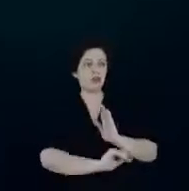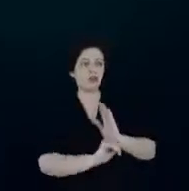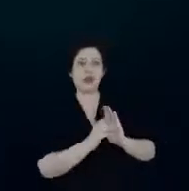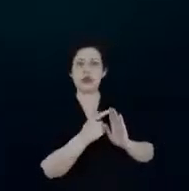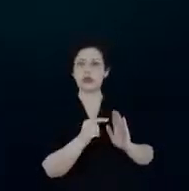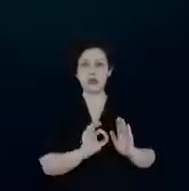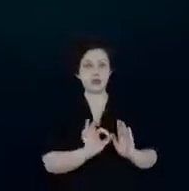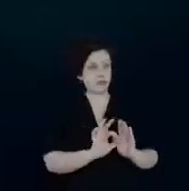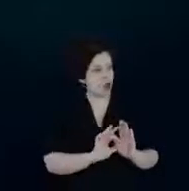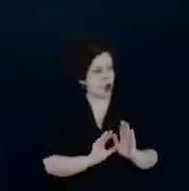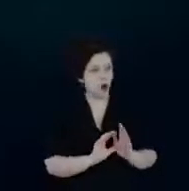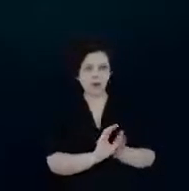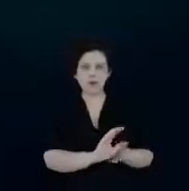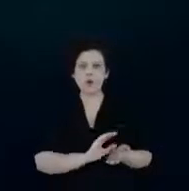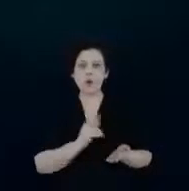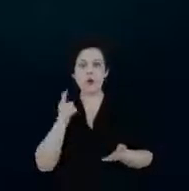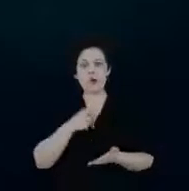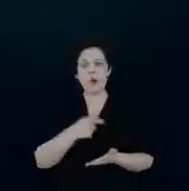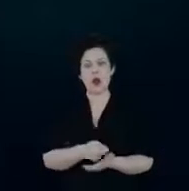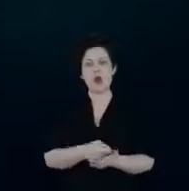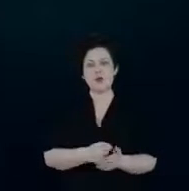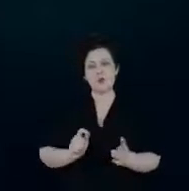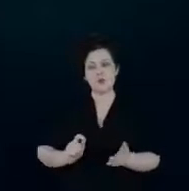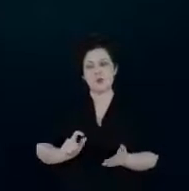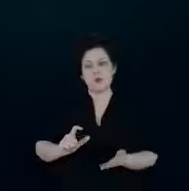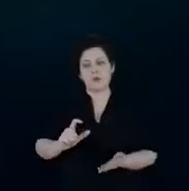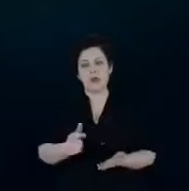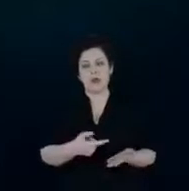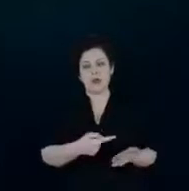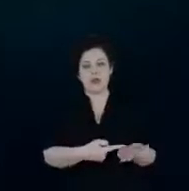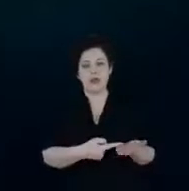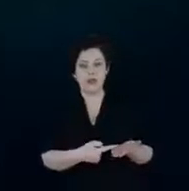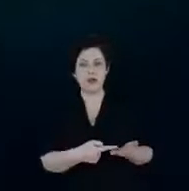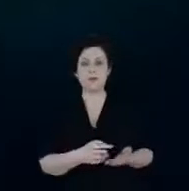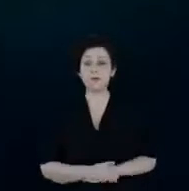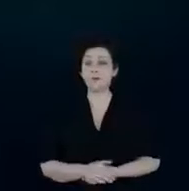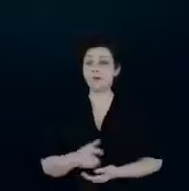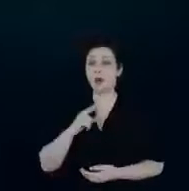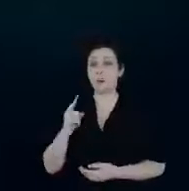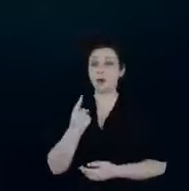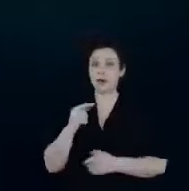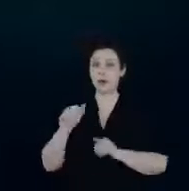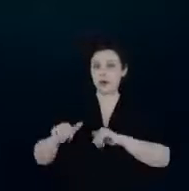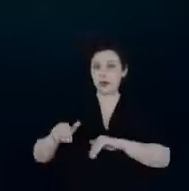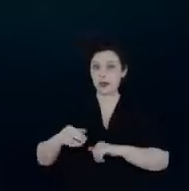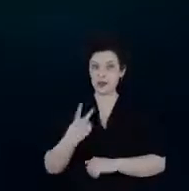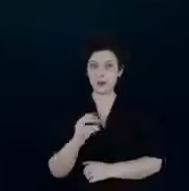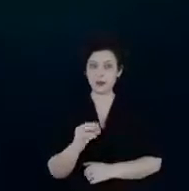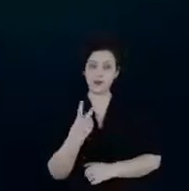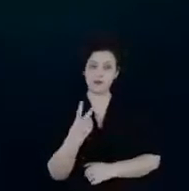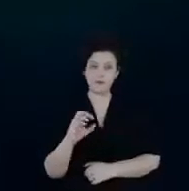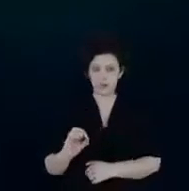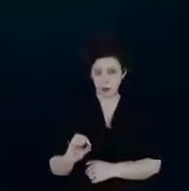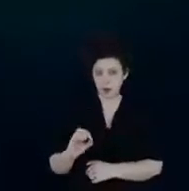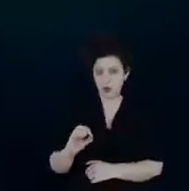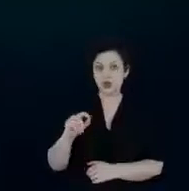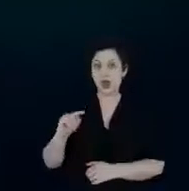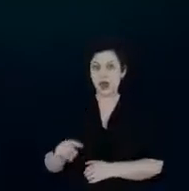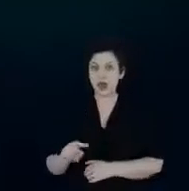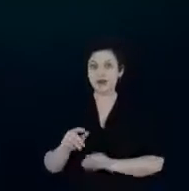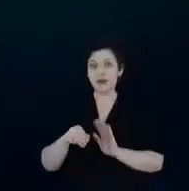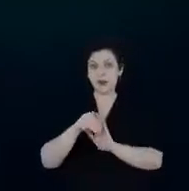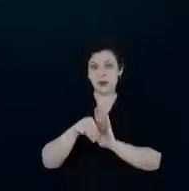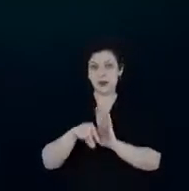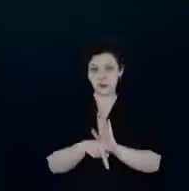isso garantiu ainda recursos mas como eu estava falando a gente teve 1º de setembro de 2020 essa MP